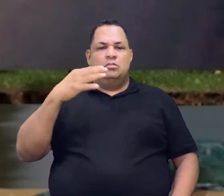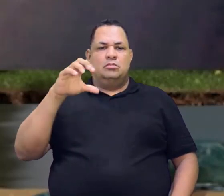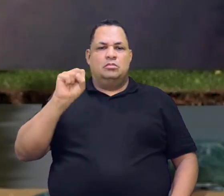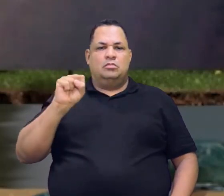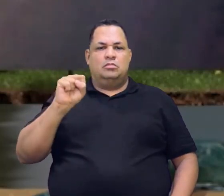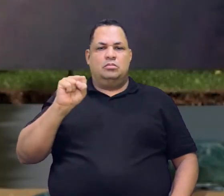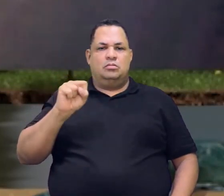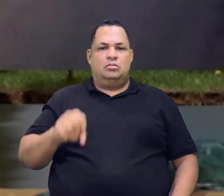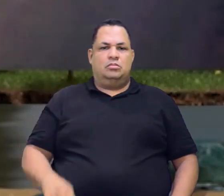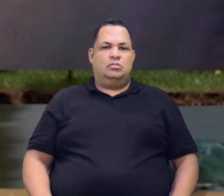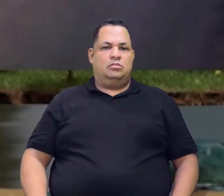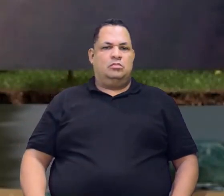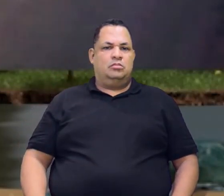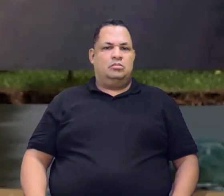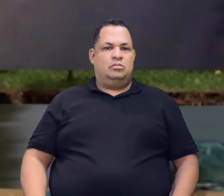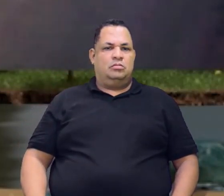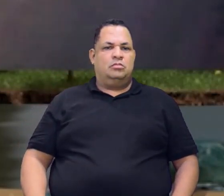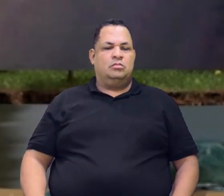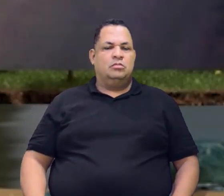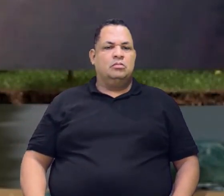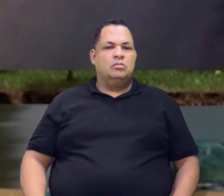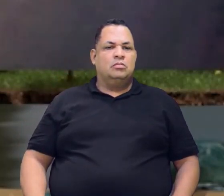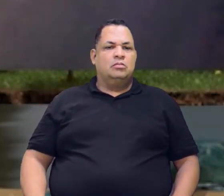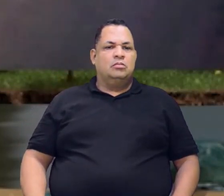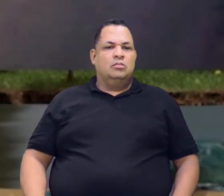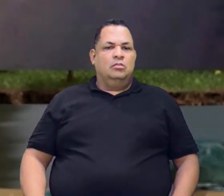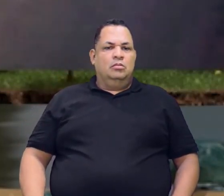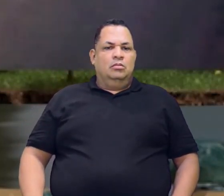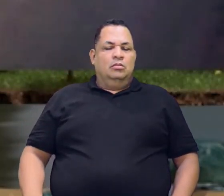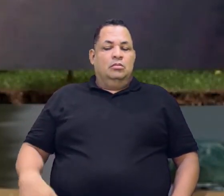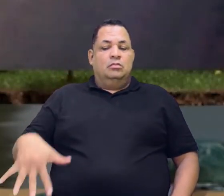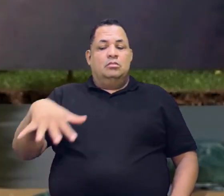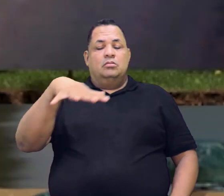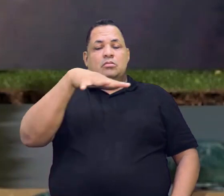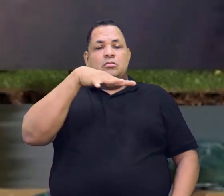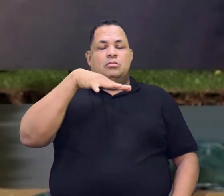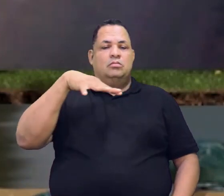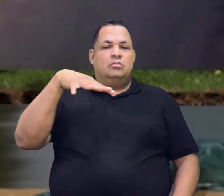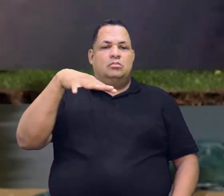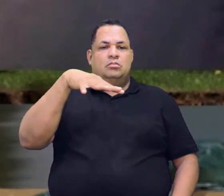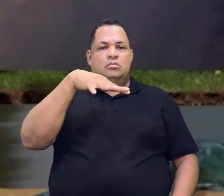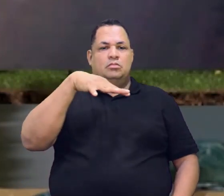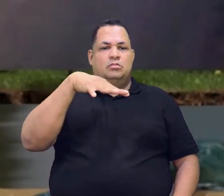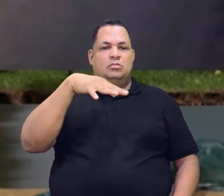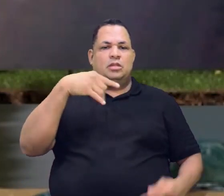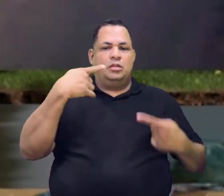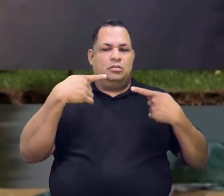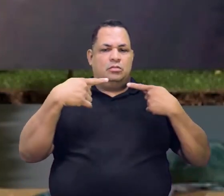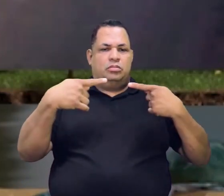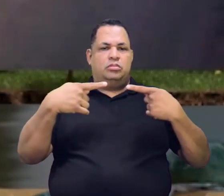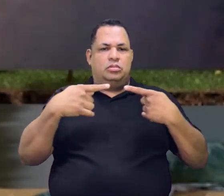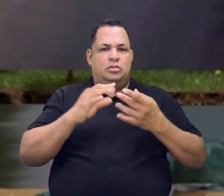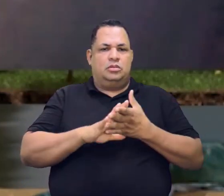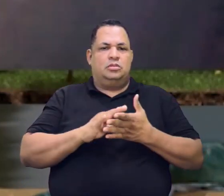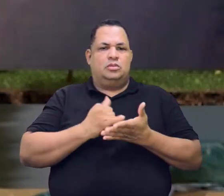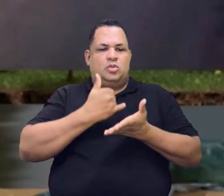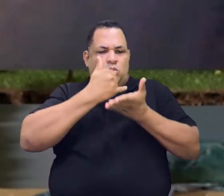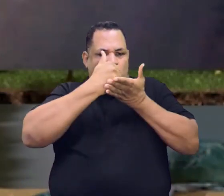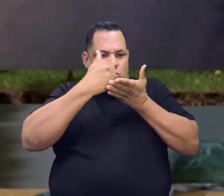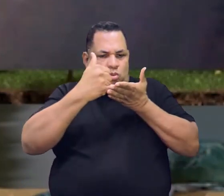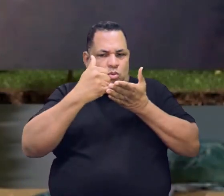Olha aí, 30 a menos. Louco, né? E essa área é uma área de conflito de droga.